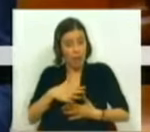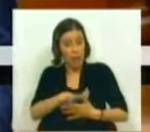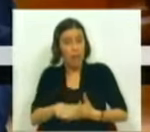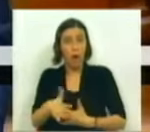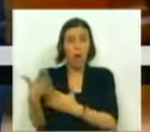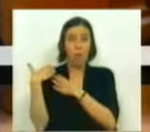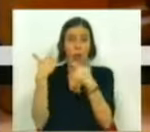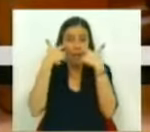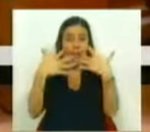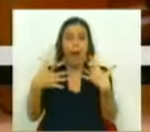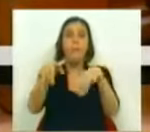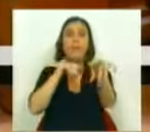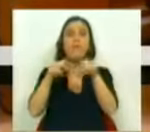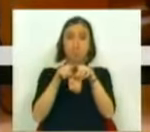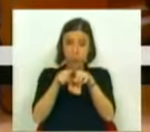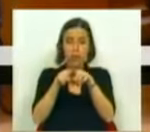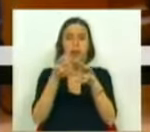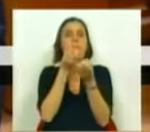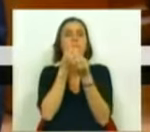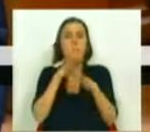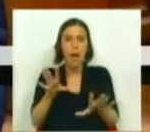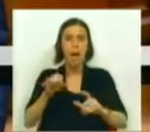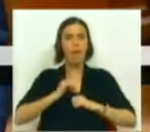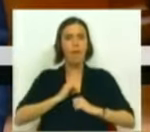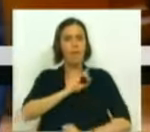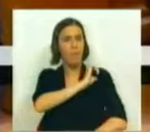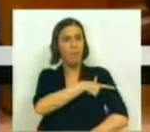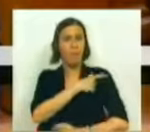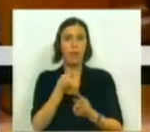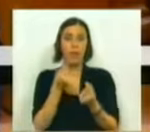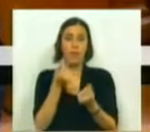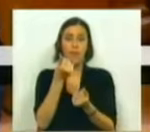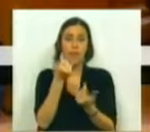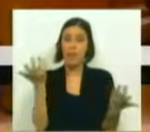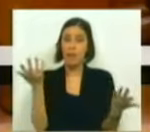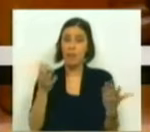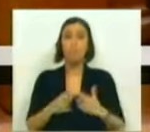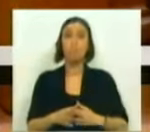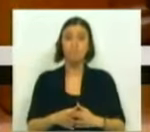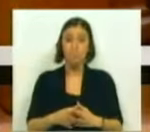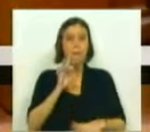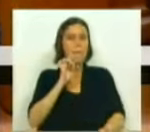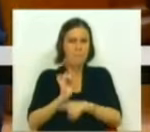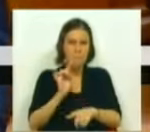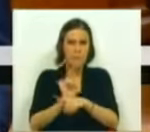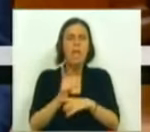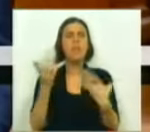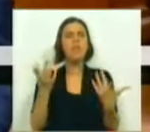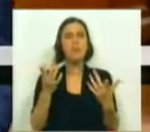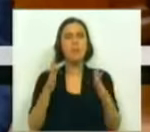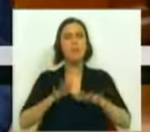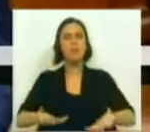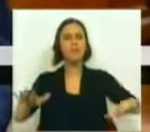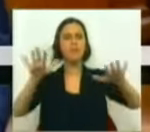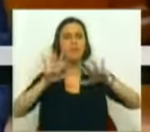os responsáveis pelas políticas que nos fizeram perder a nossa soberania financeira, e sobretudo os mesmos que conviveram